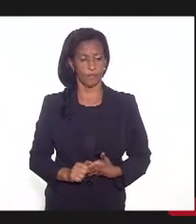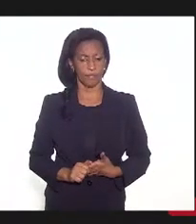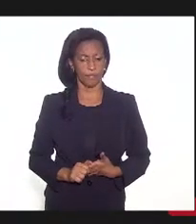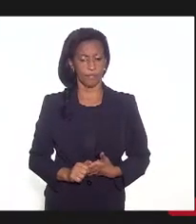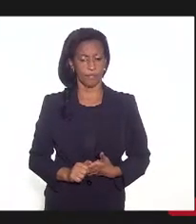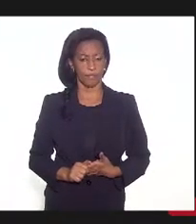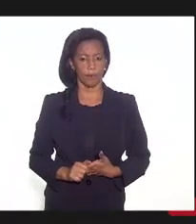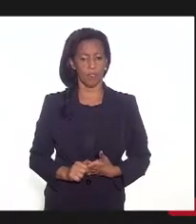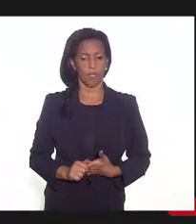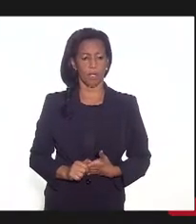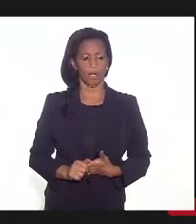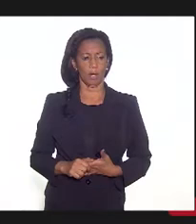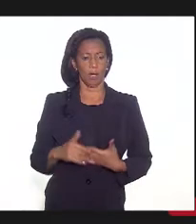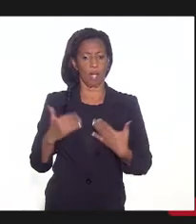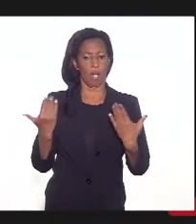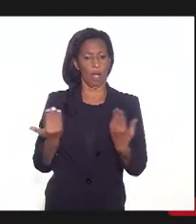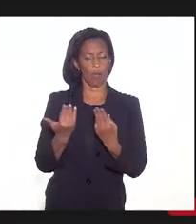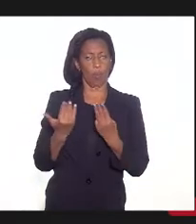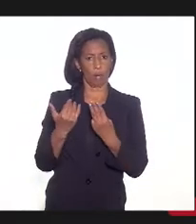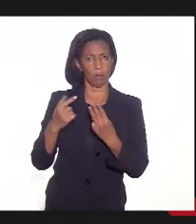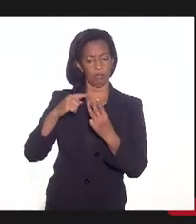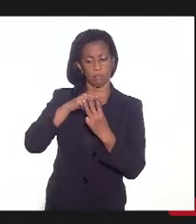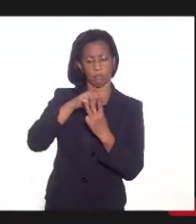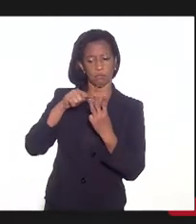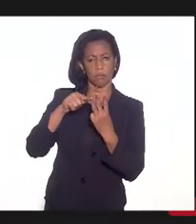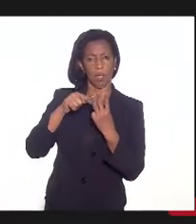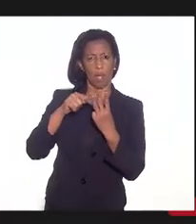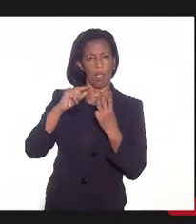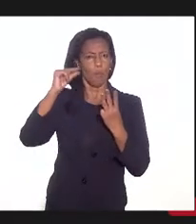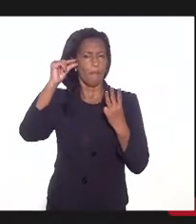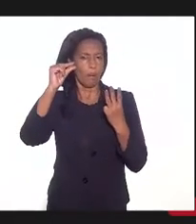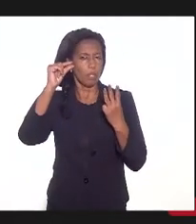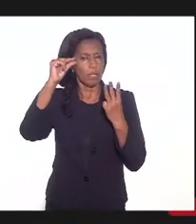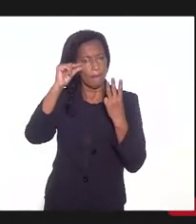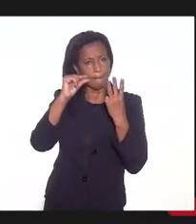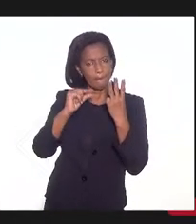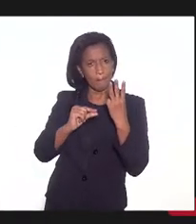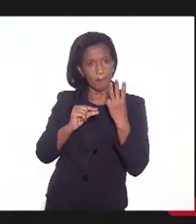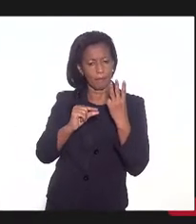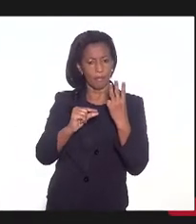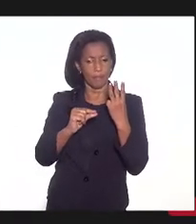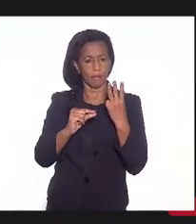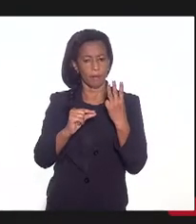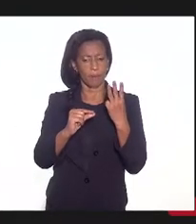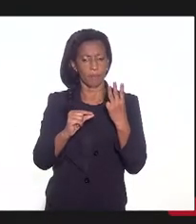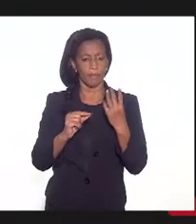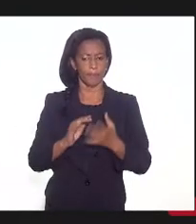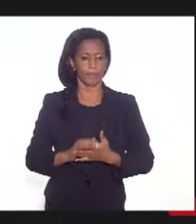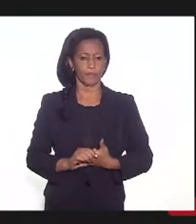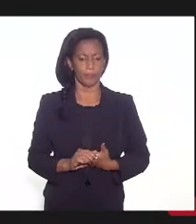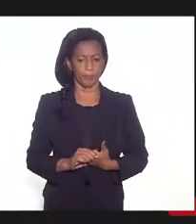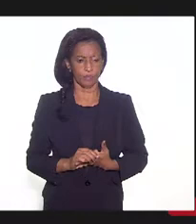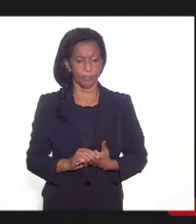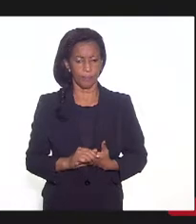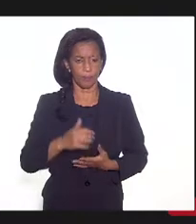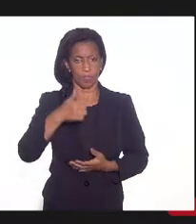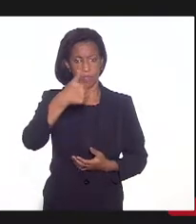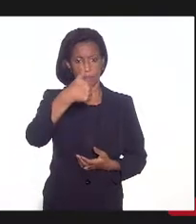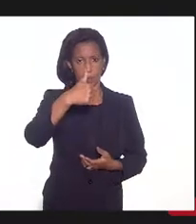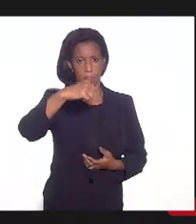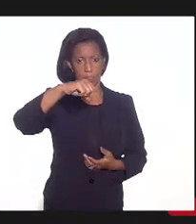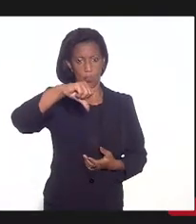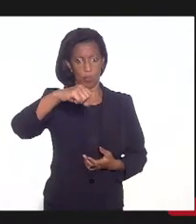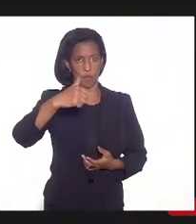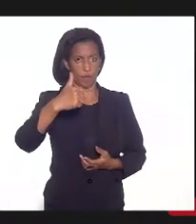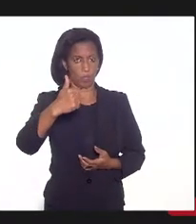estava com três vezes, agora está um pouquinho menos, porque, como eu disse, nós reduzimos 19 bi, de 191